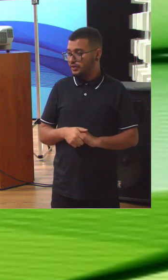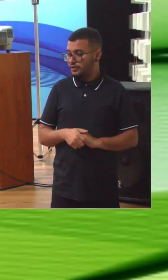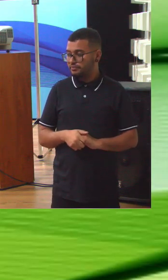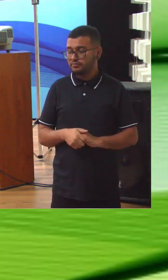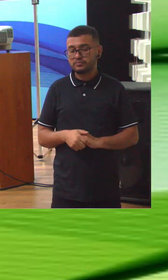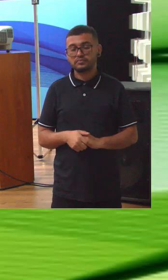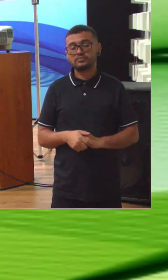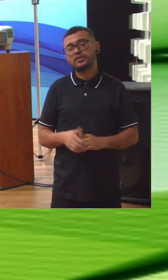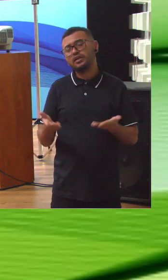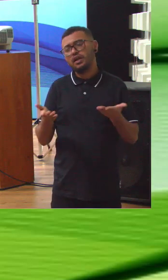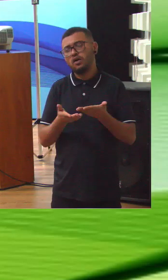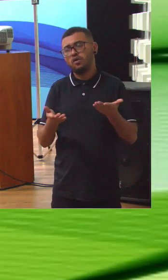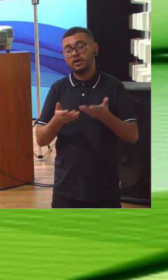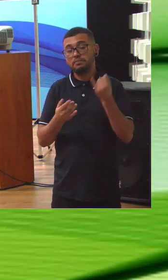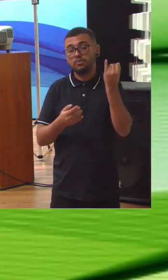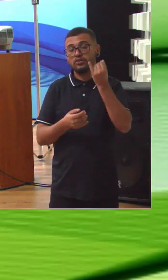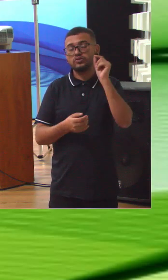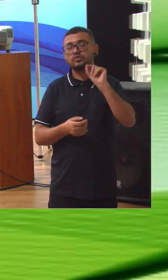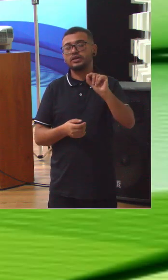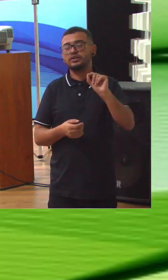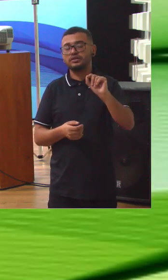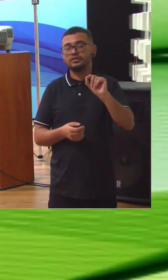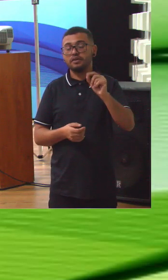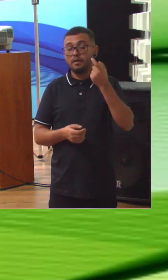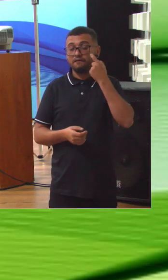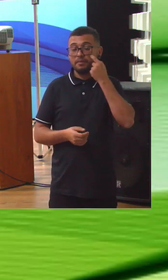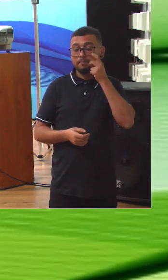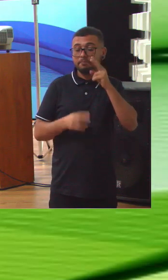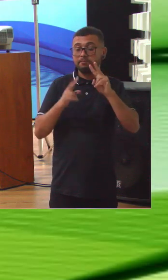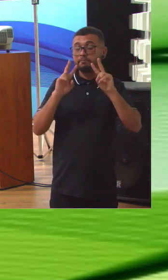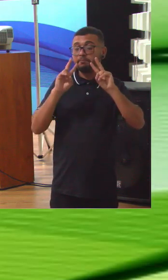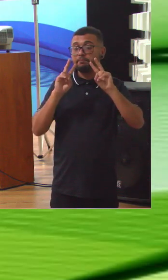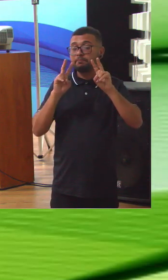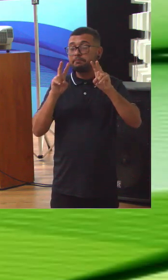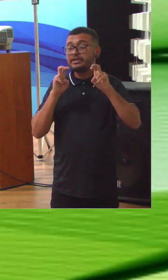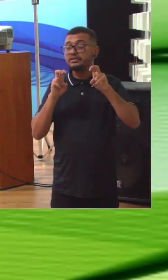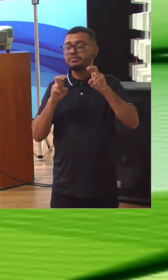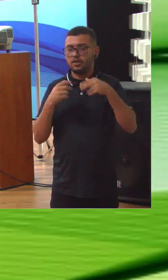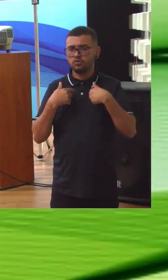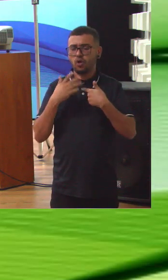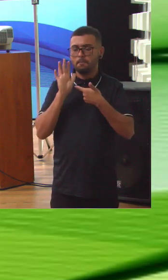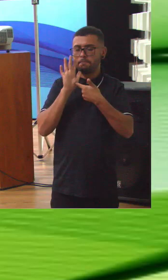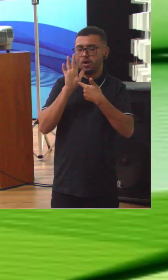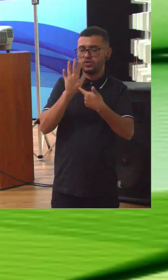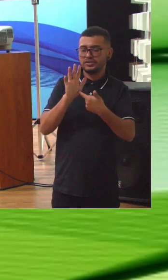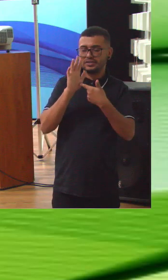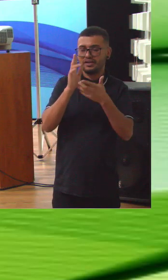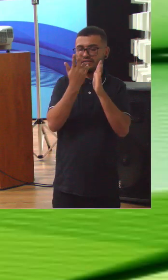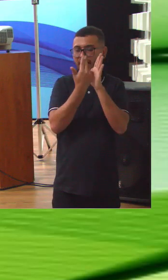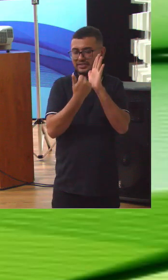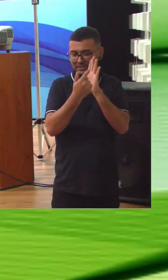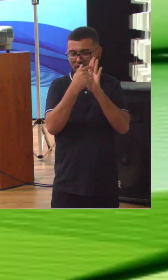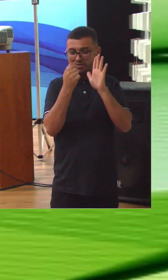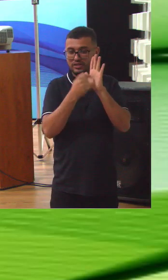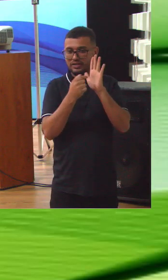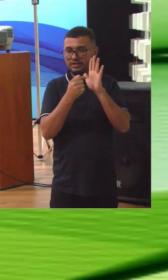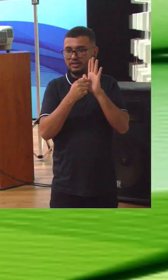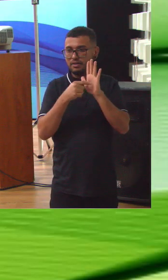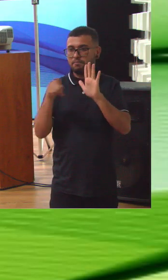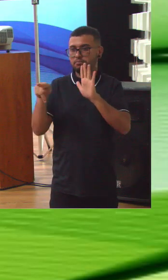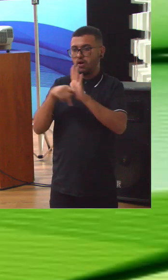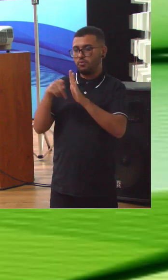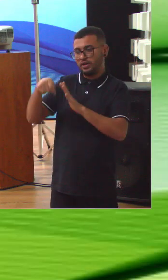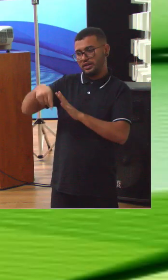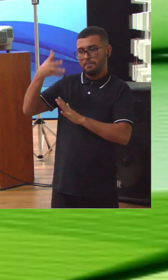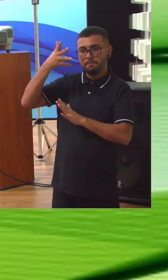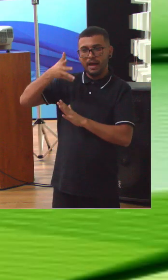agora é muito importante perceber que eu só estou trazendo um gráfico dessa natureza aqui na palestra